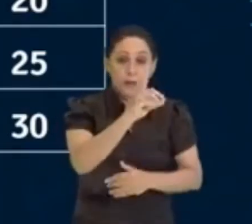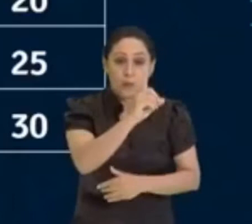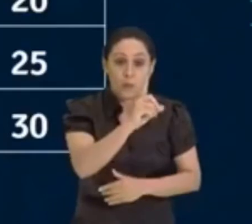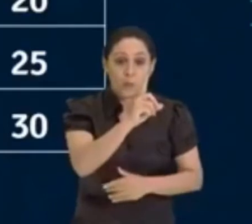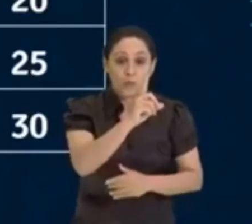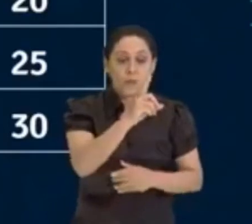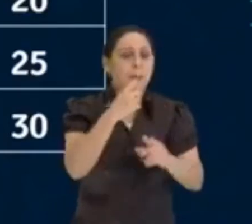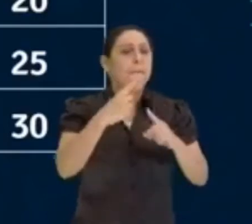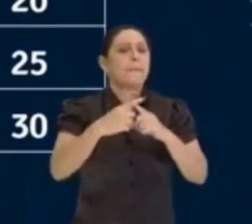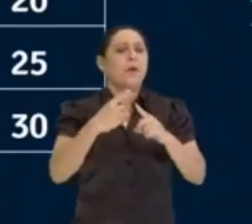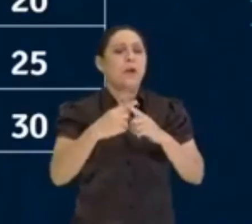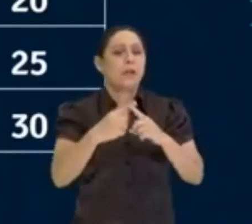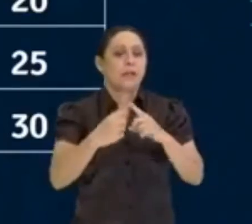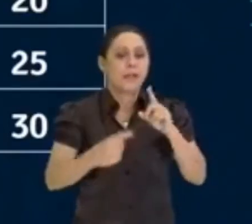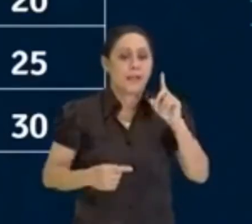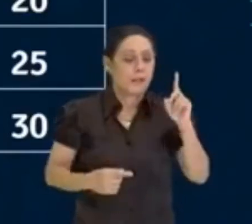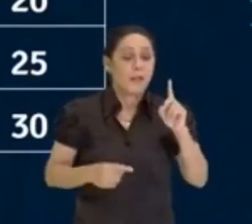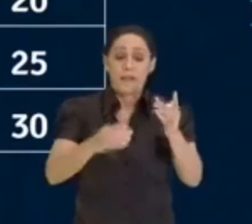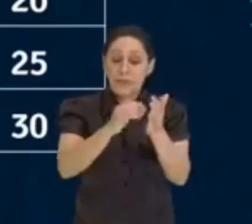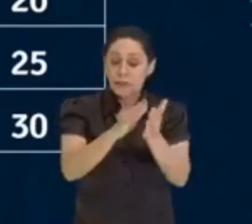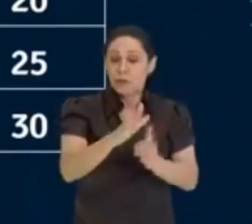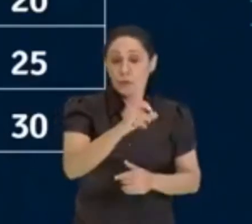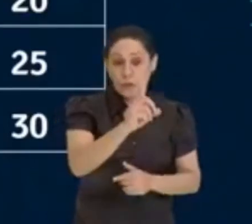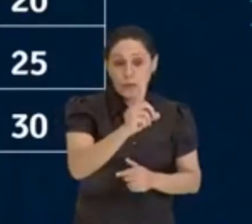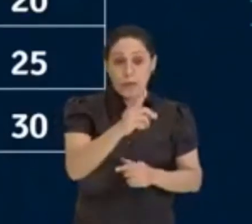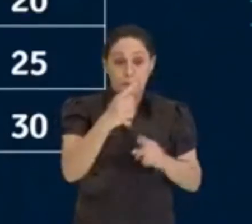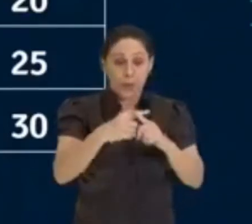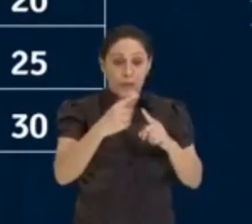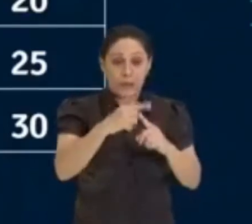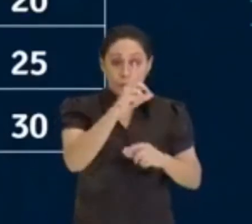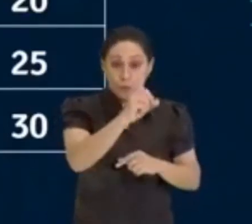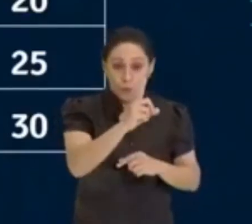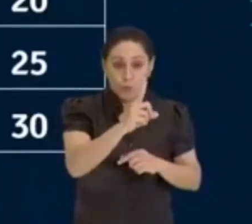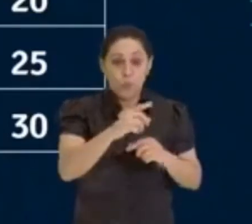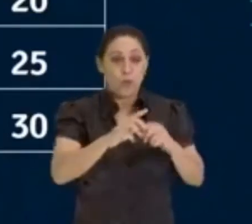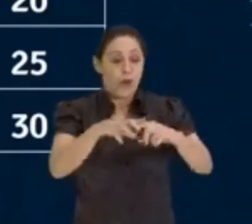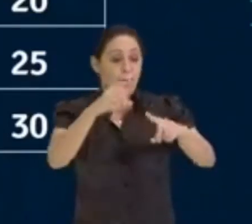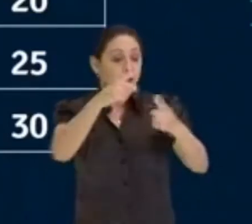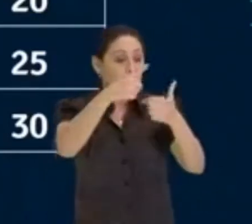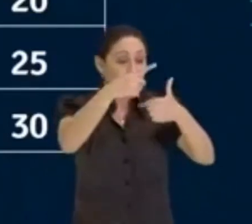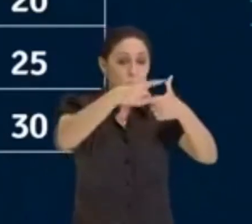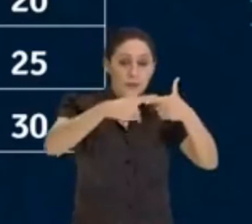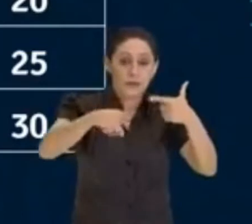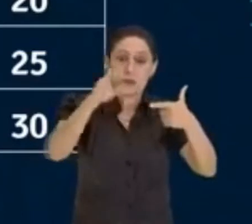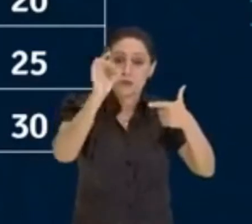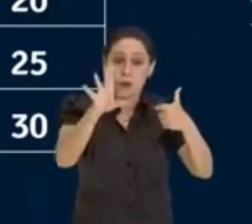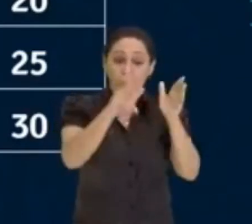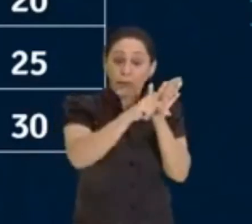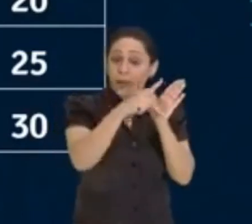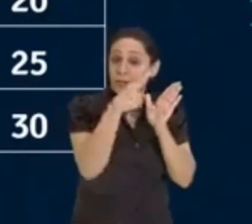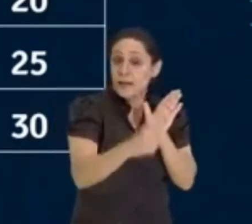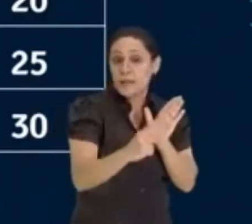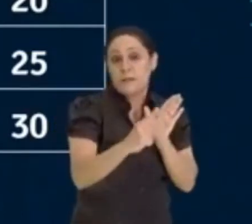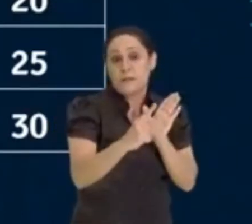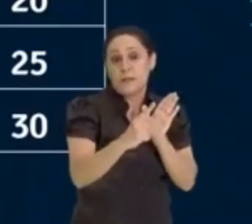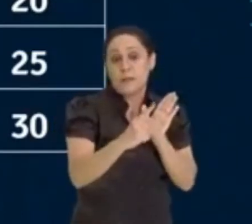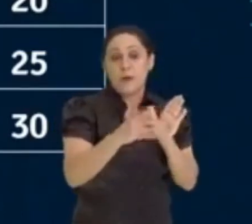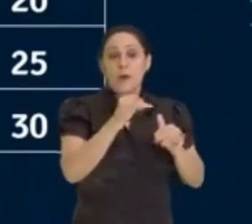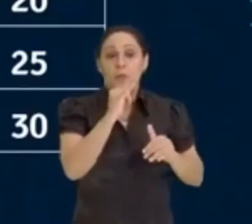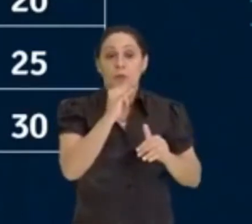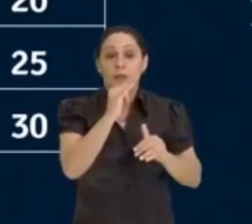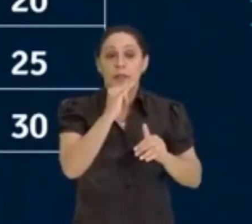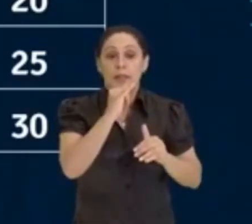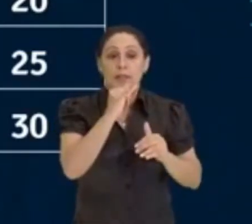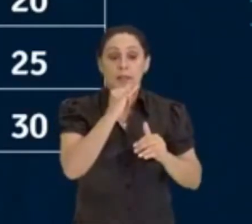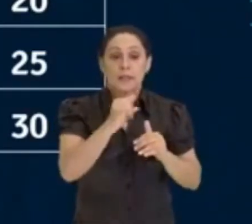Por quê? Você tem que excluir o número 1. Esse 1, ele é divisível somente por ele mesmo. Quando você trabalha o